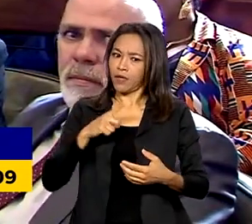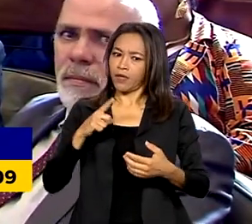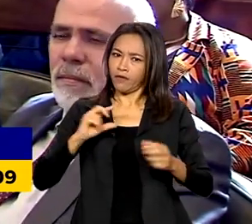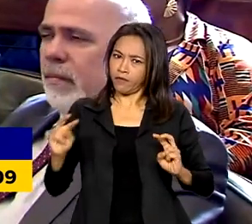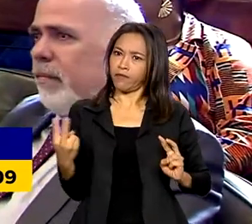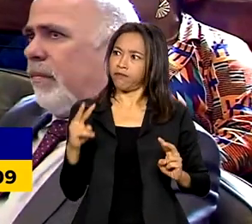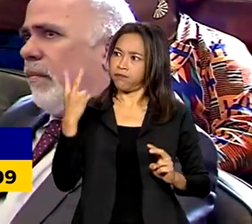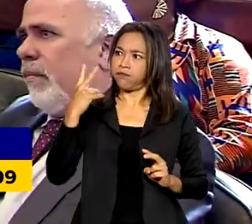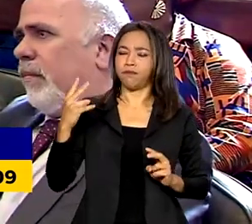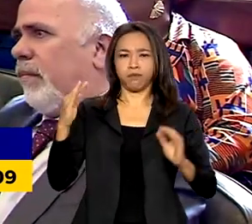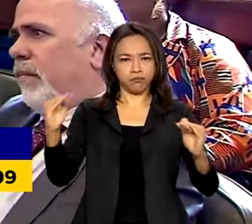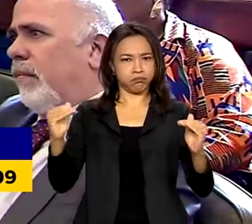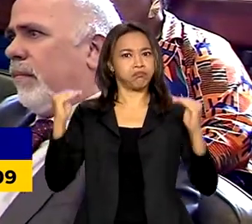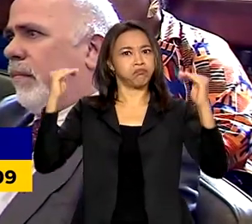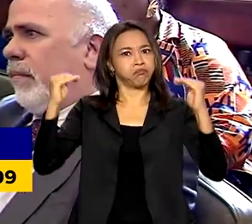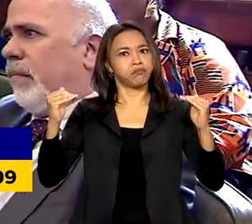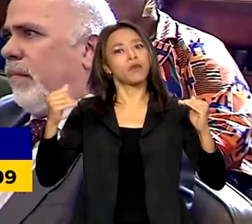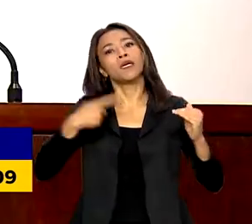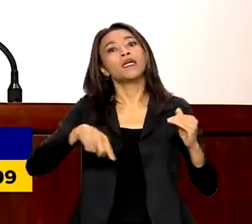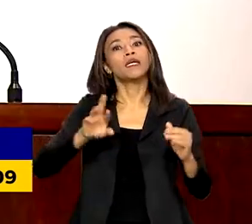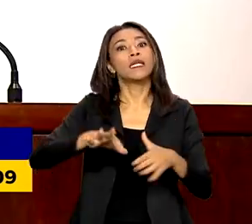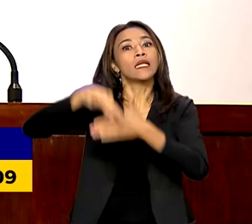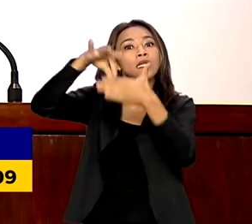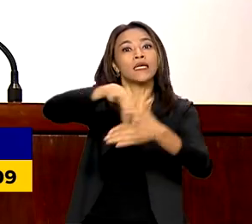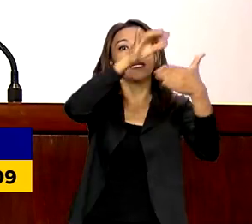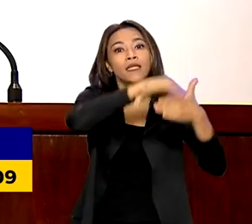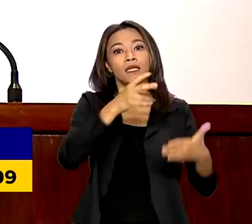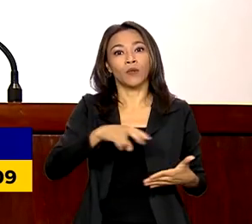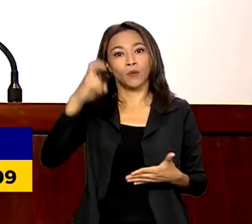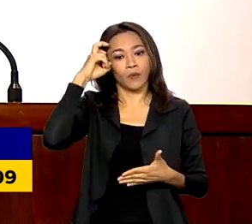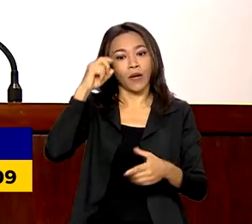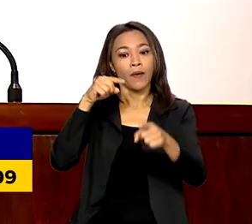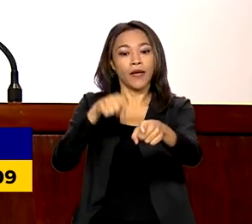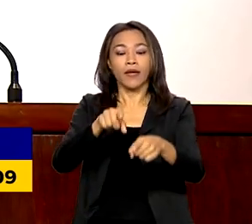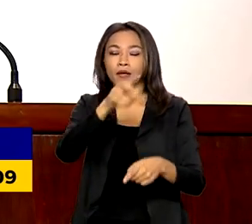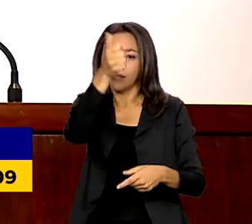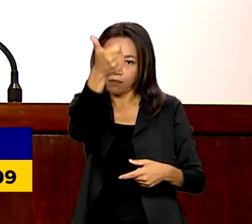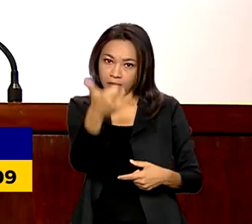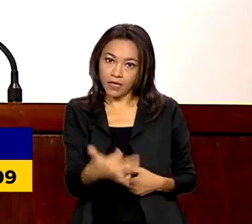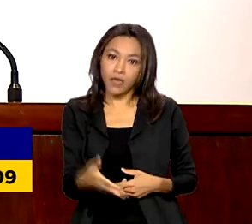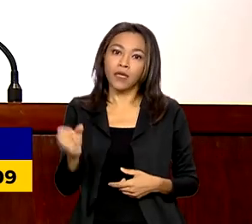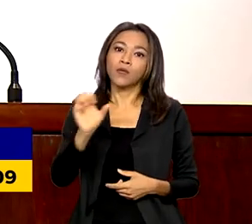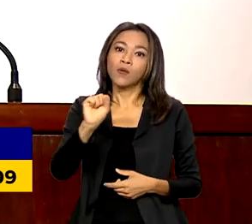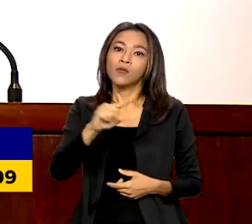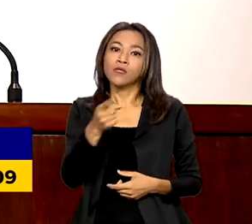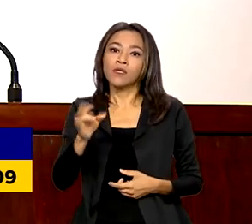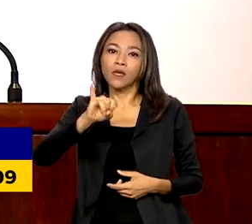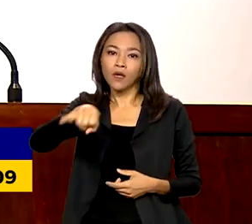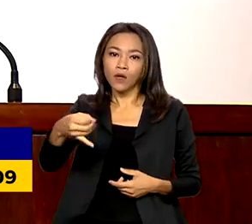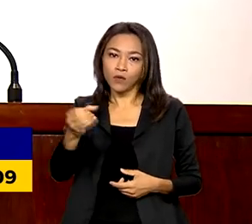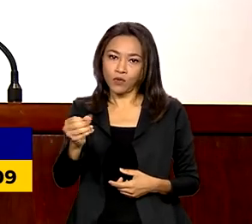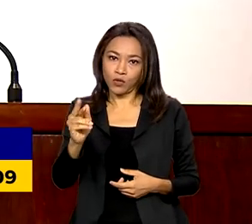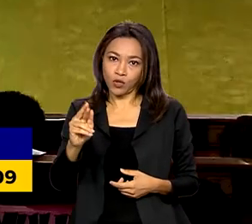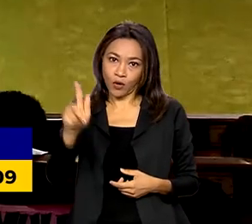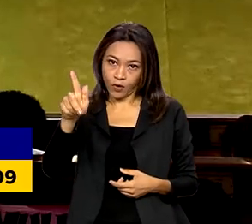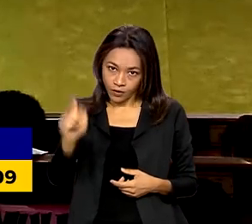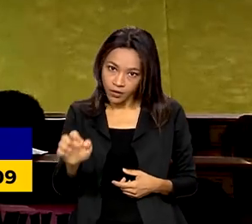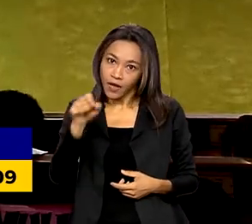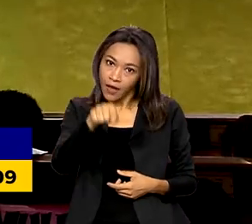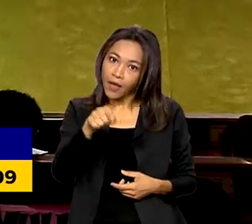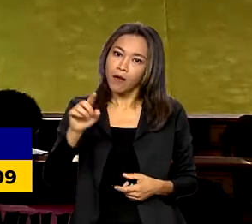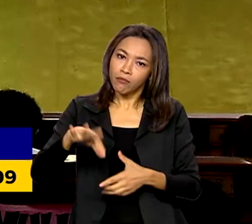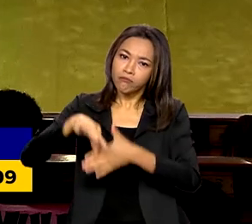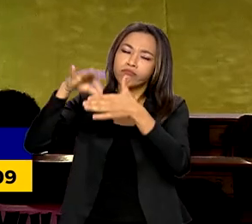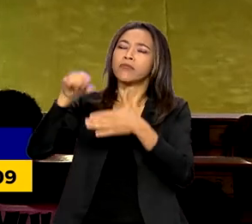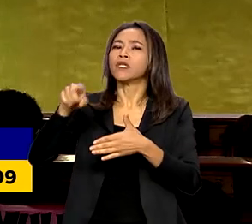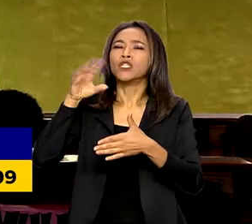governamentais e líderes culturais. João Jorge é um dos heróis contemporâneos da nossa lida nesta luta, juntamente com